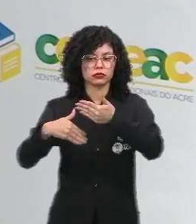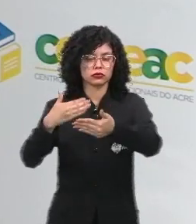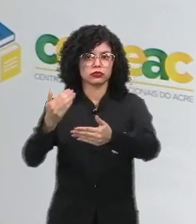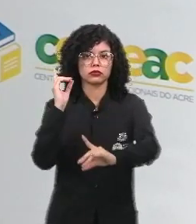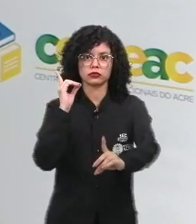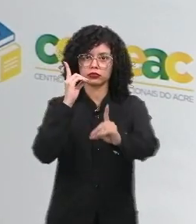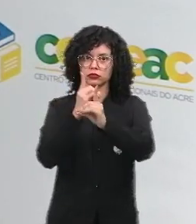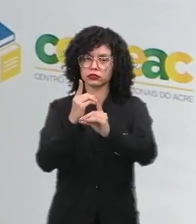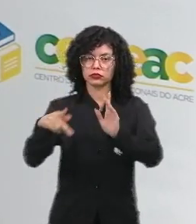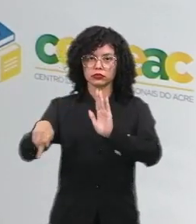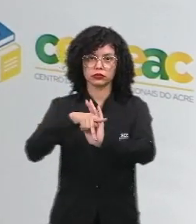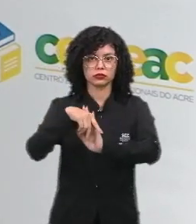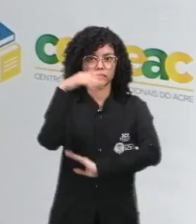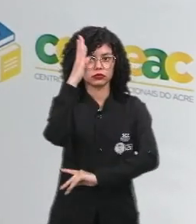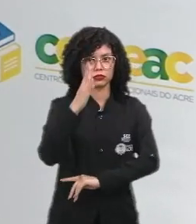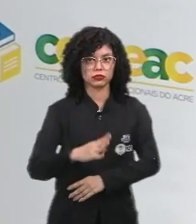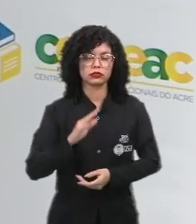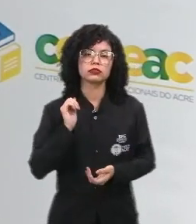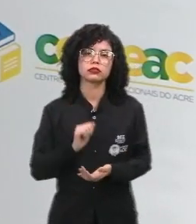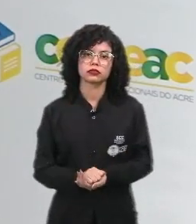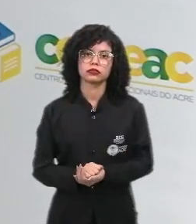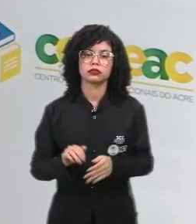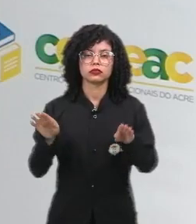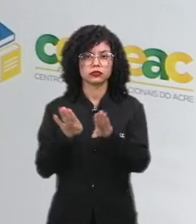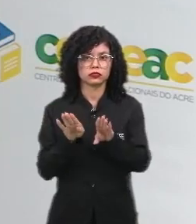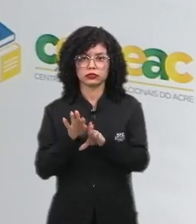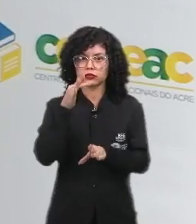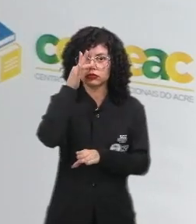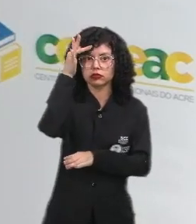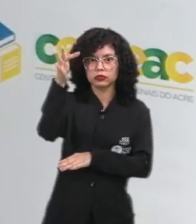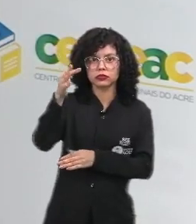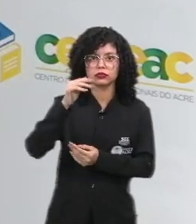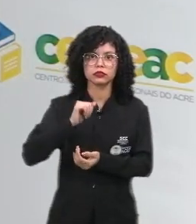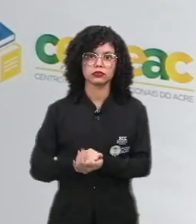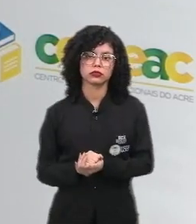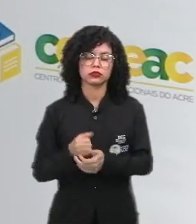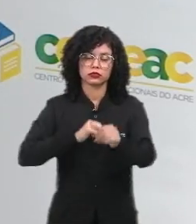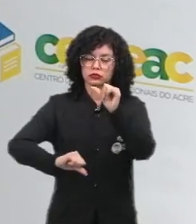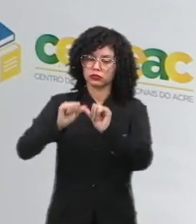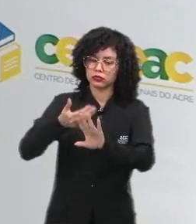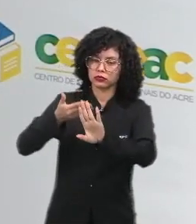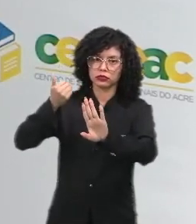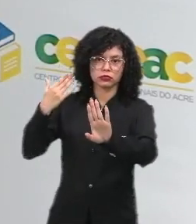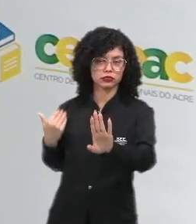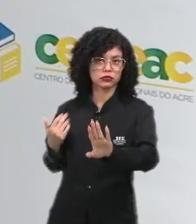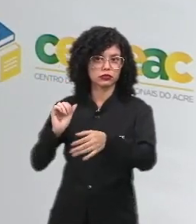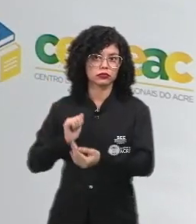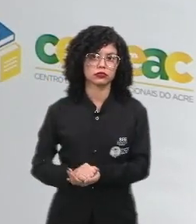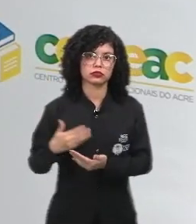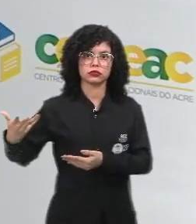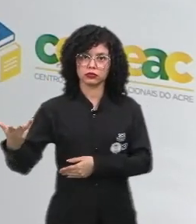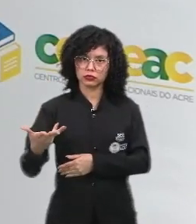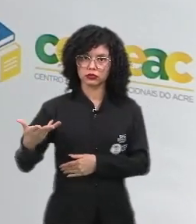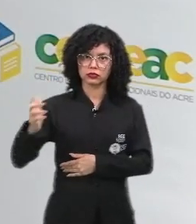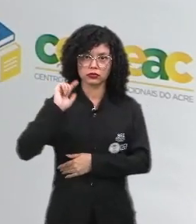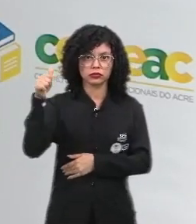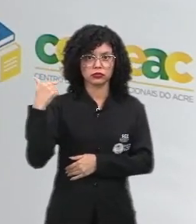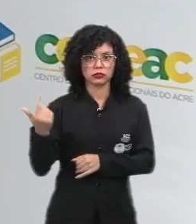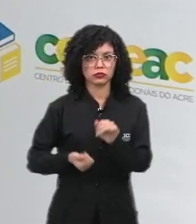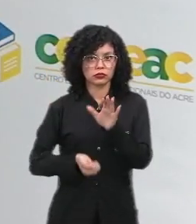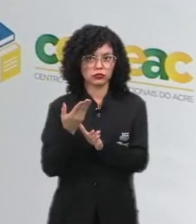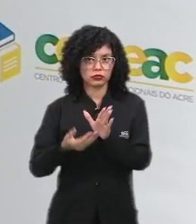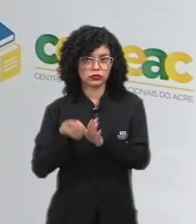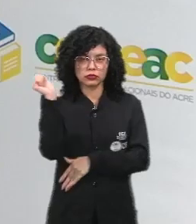de descoberta do Brasil e que servirá futuramente ou posteriormente para embasamento para outras